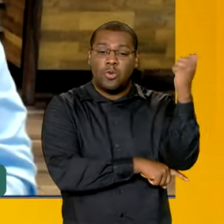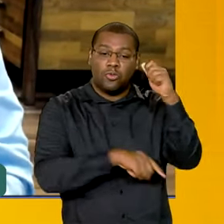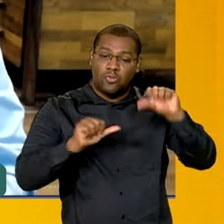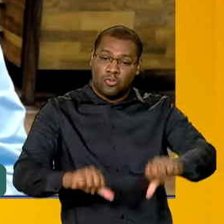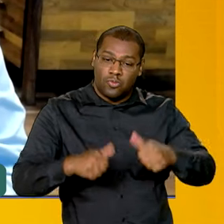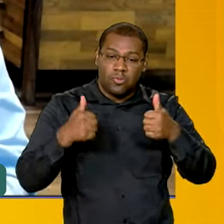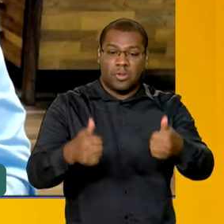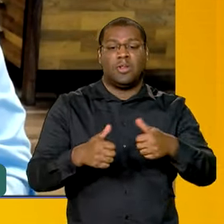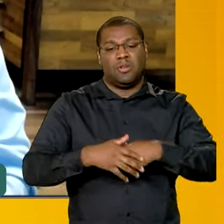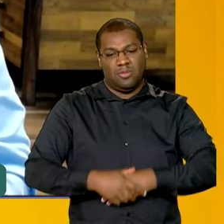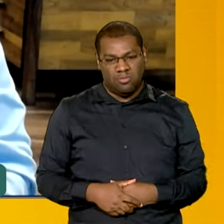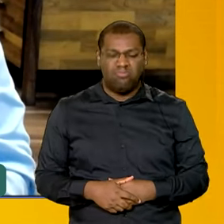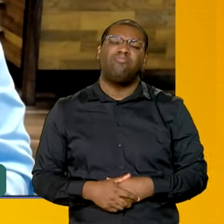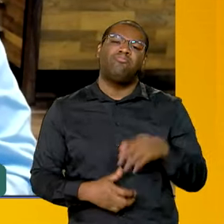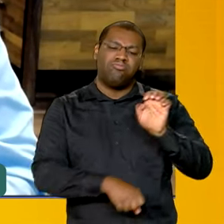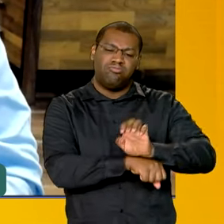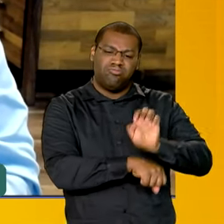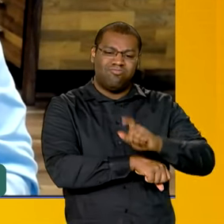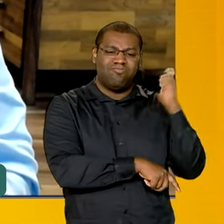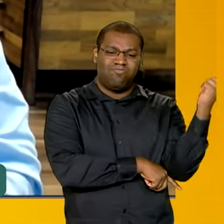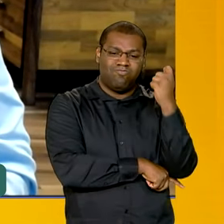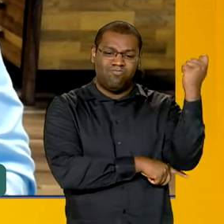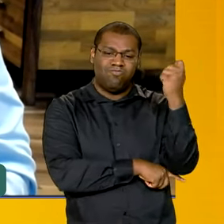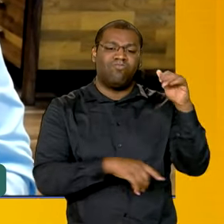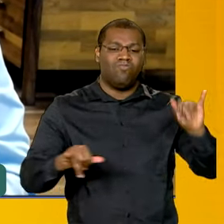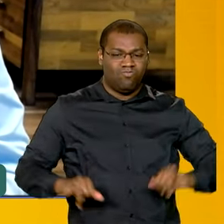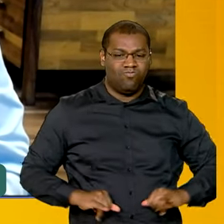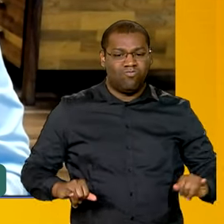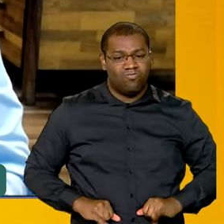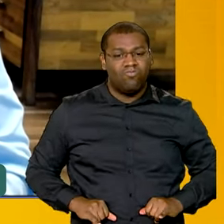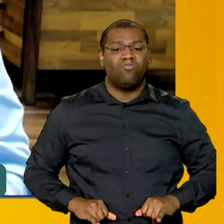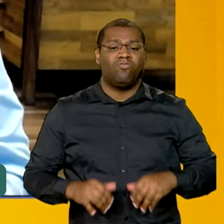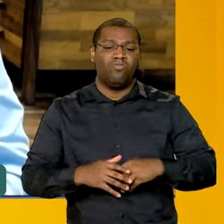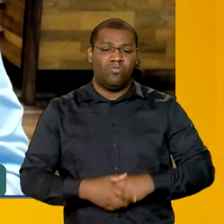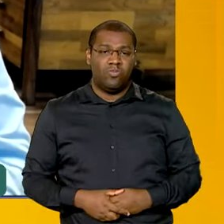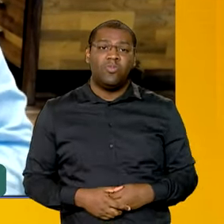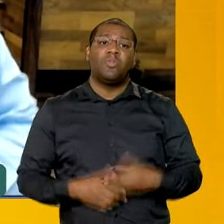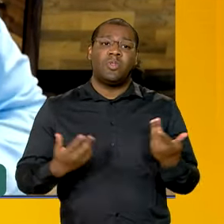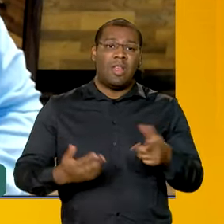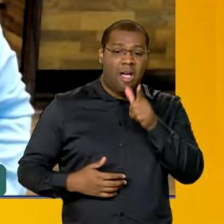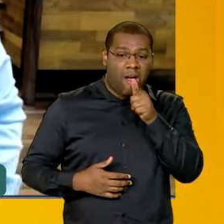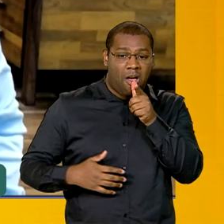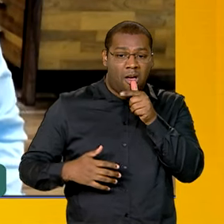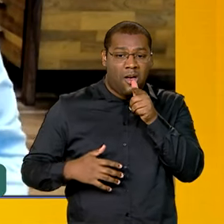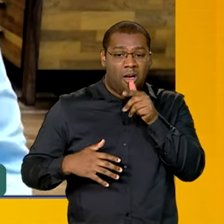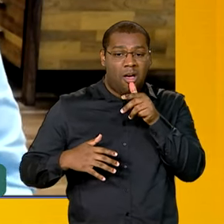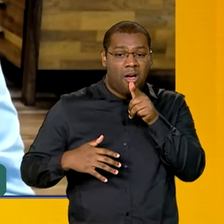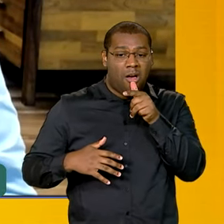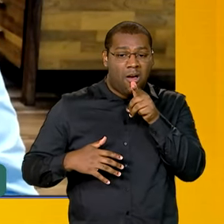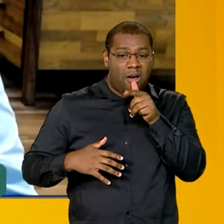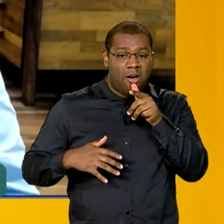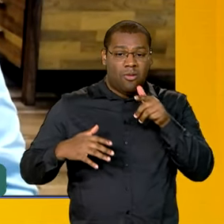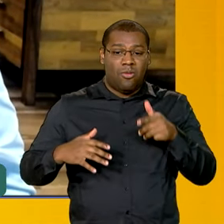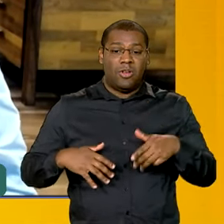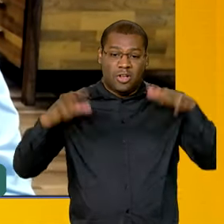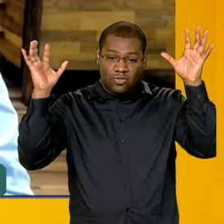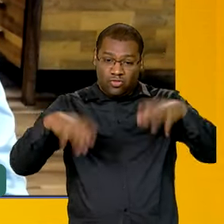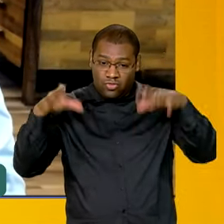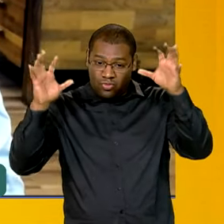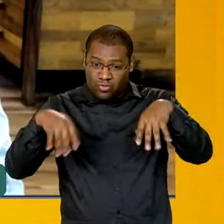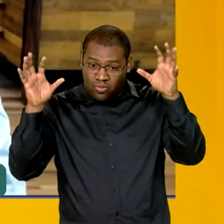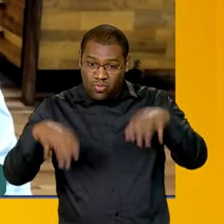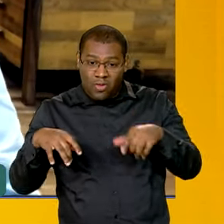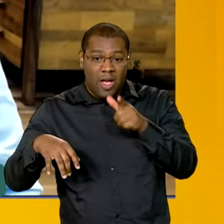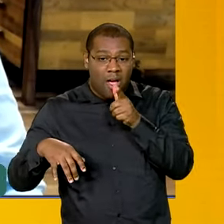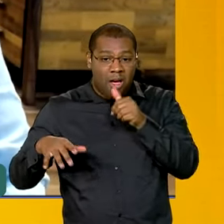passou, sofreu. E tem a grande preocupação das águas, o nível das águas baixarem, porque enquanto as águas não